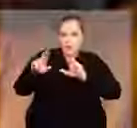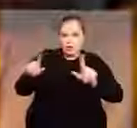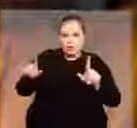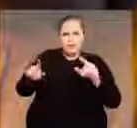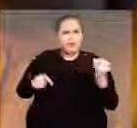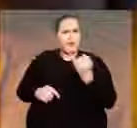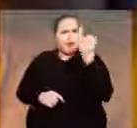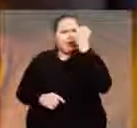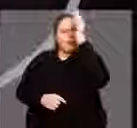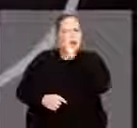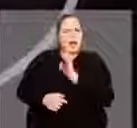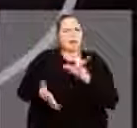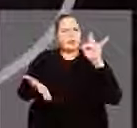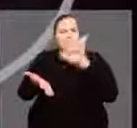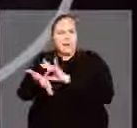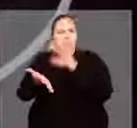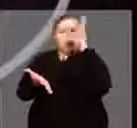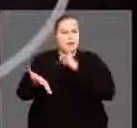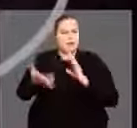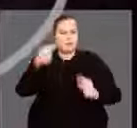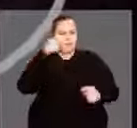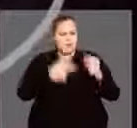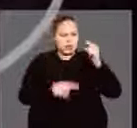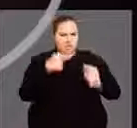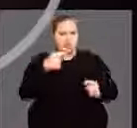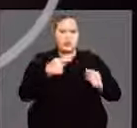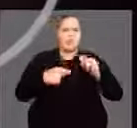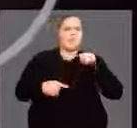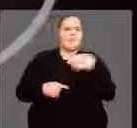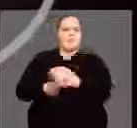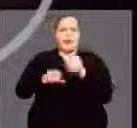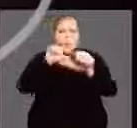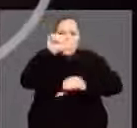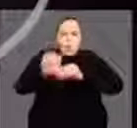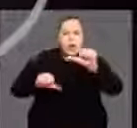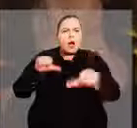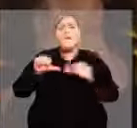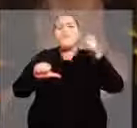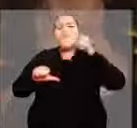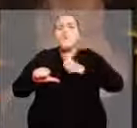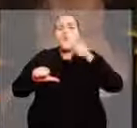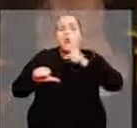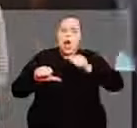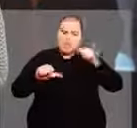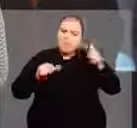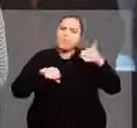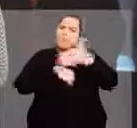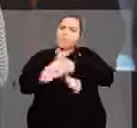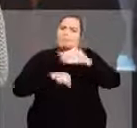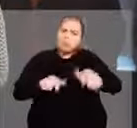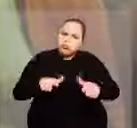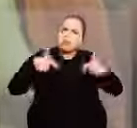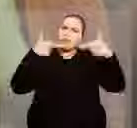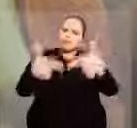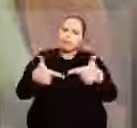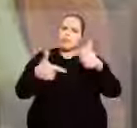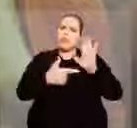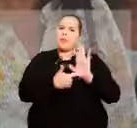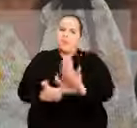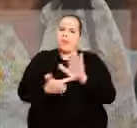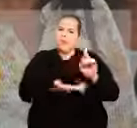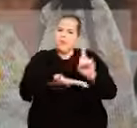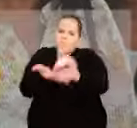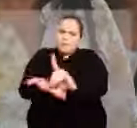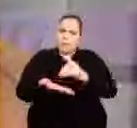Existe uma diferença importante entre o Brasil real e o Brasil político. E isso só vai mudar quando as mulheres participarem com representatividade